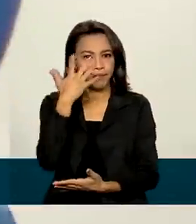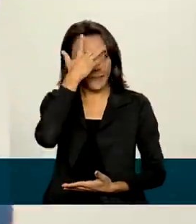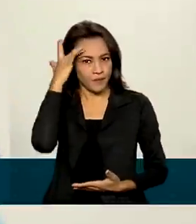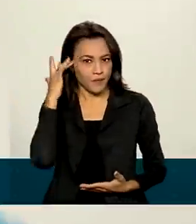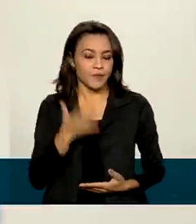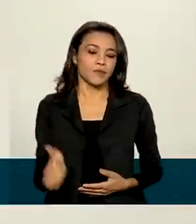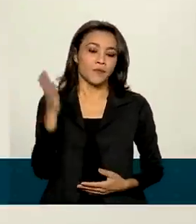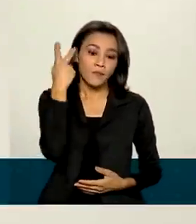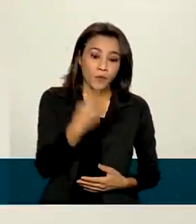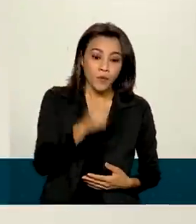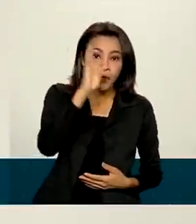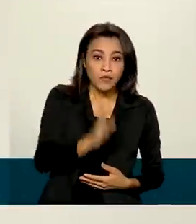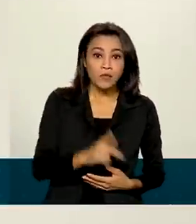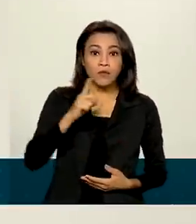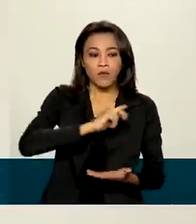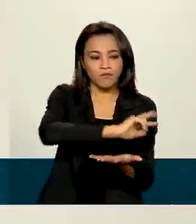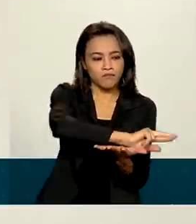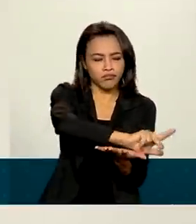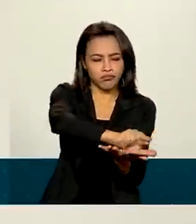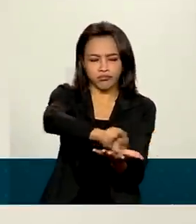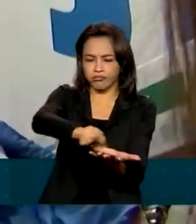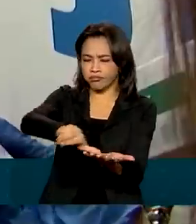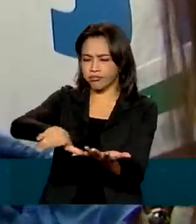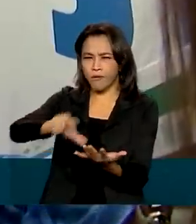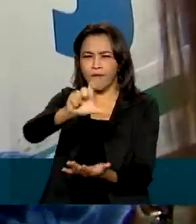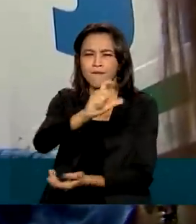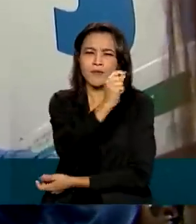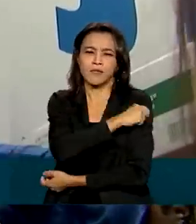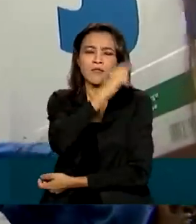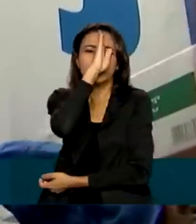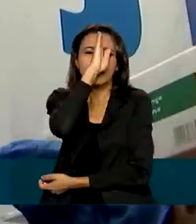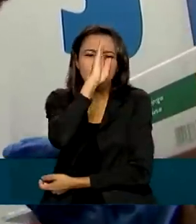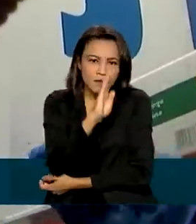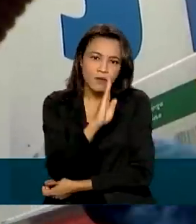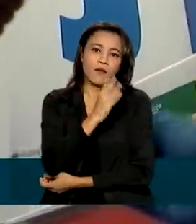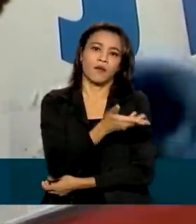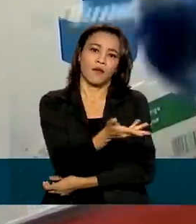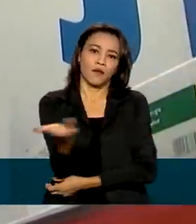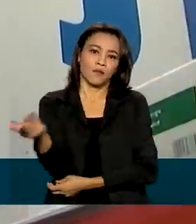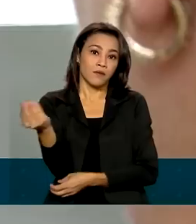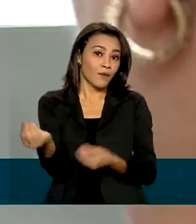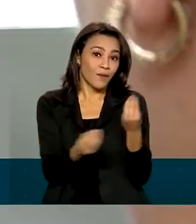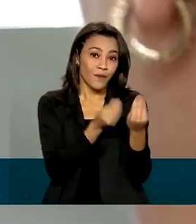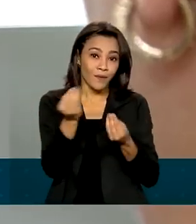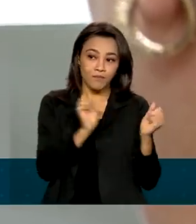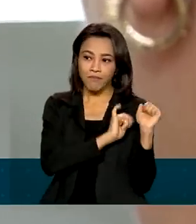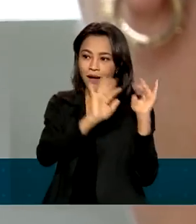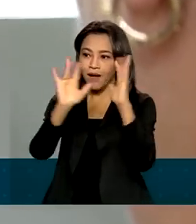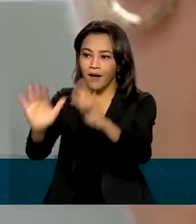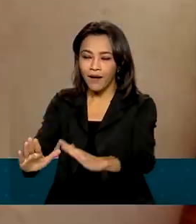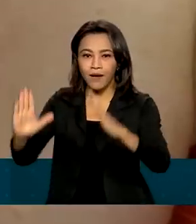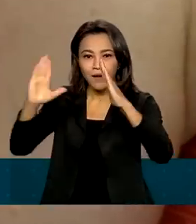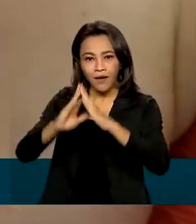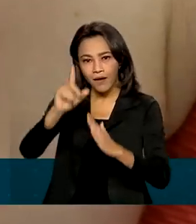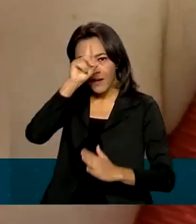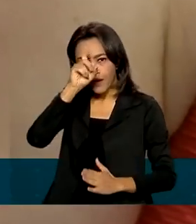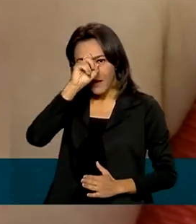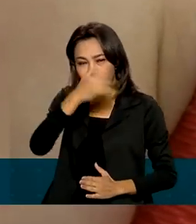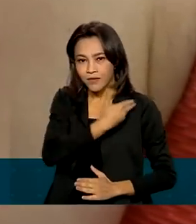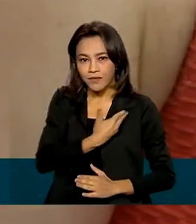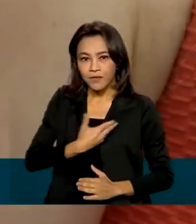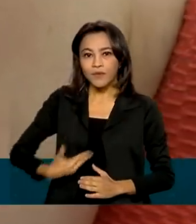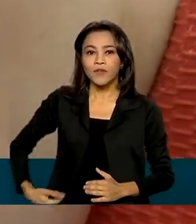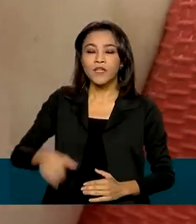oferece uma grande variedade de vacinas de graça à população por meio do Sistema Único de Saúde, o SUS.